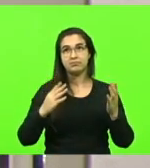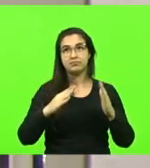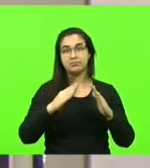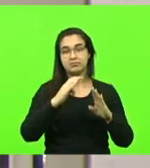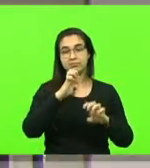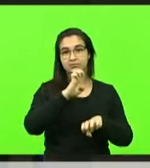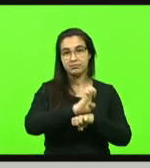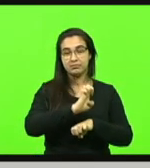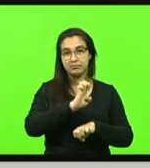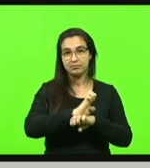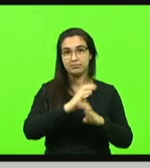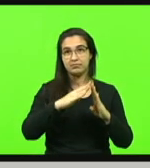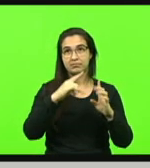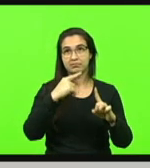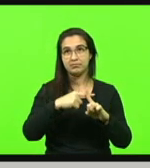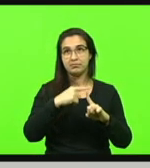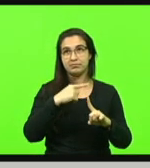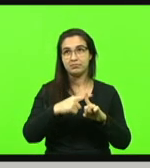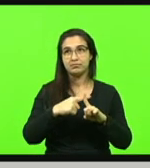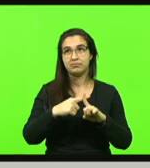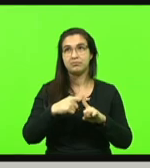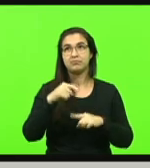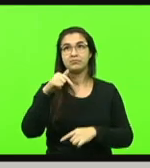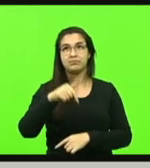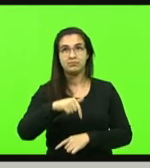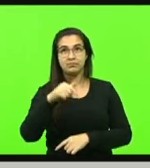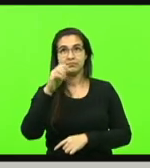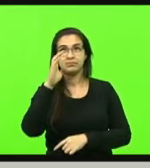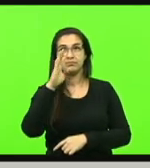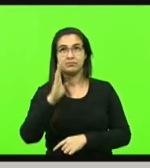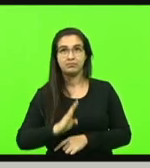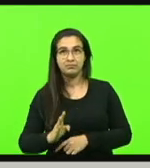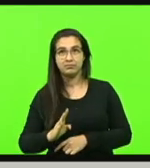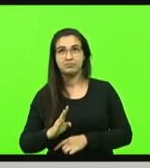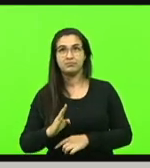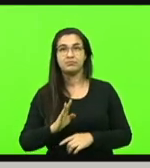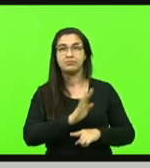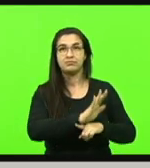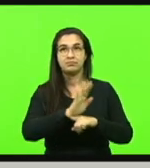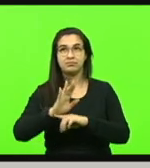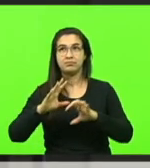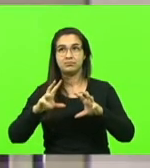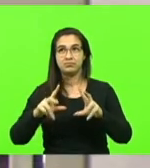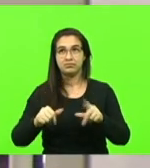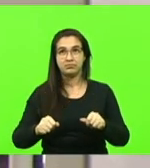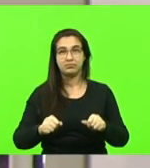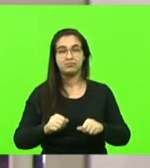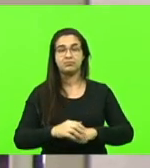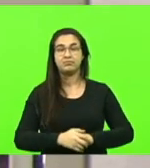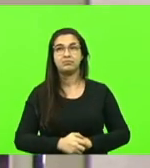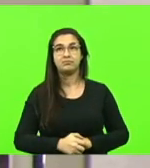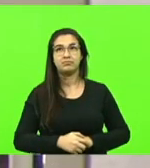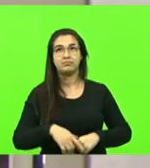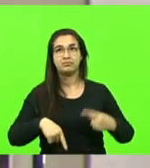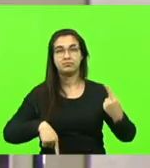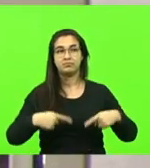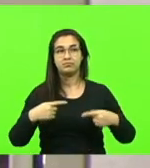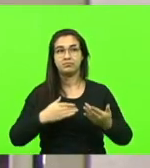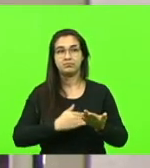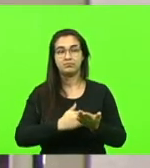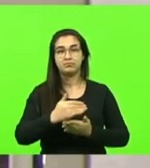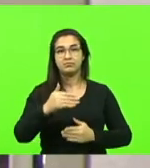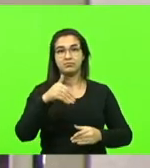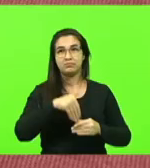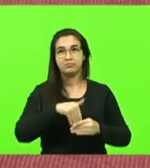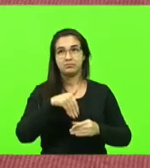para Cristo, em Santa Catarina, pelos serviços prestados a todas as igrejas, pastores e fiéis. Em discussão. Não havendo quem queira discutir, em